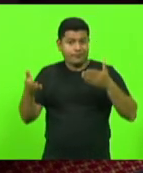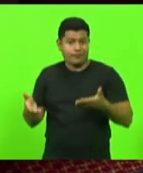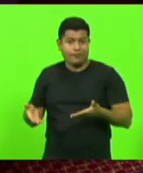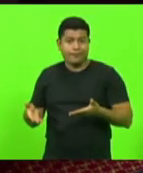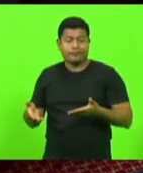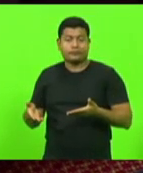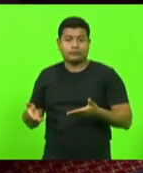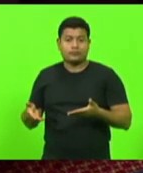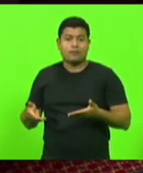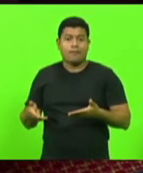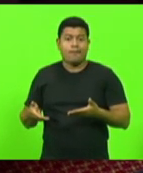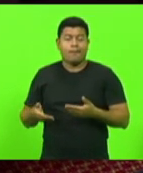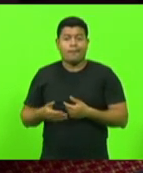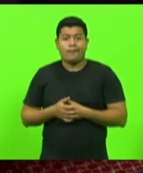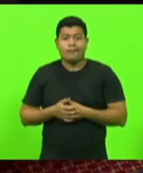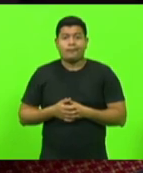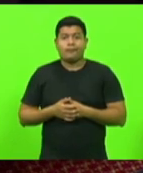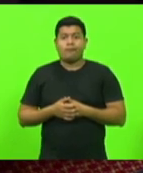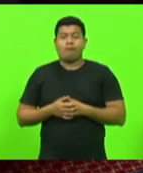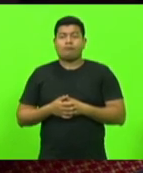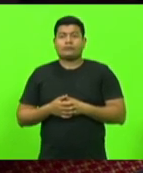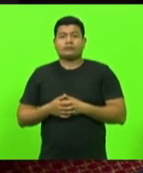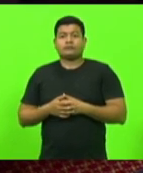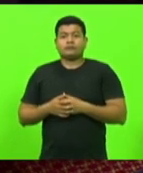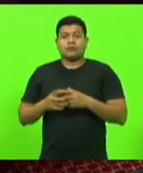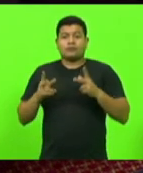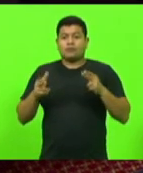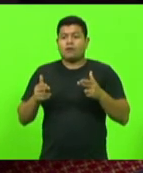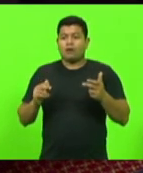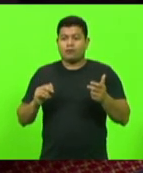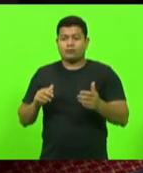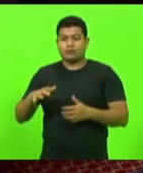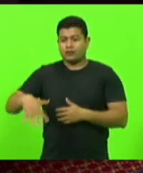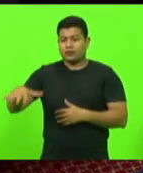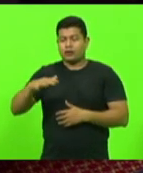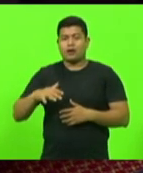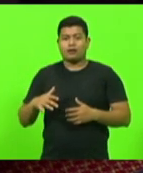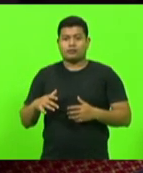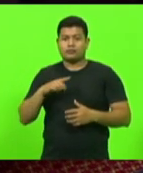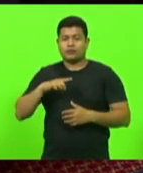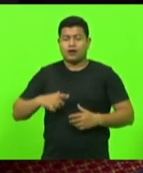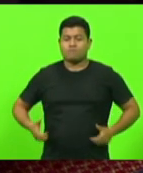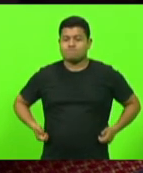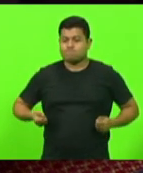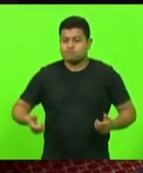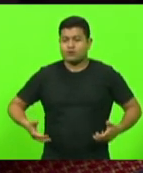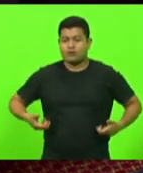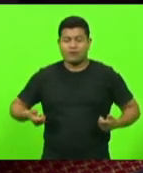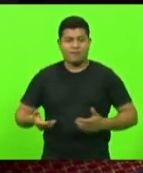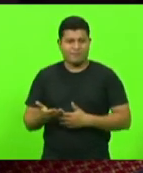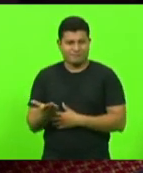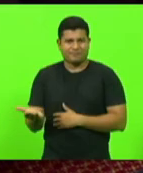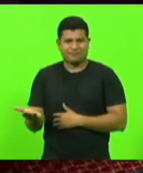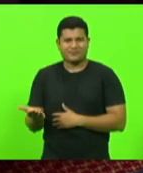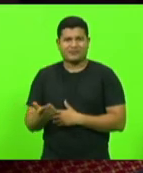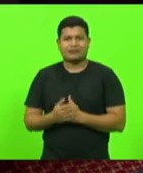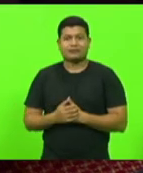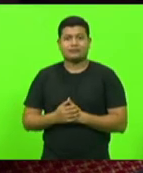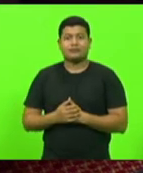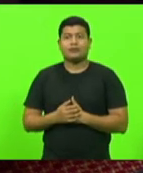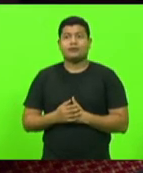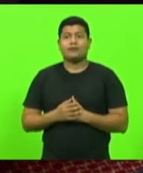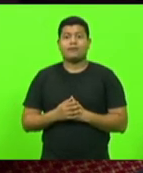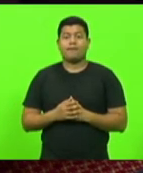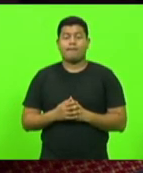paraplégicos então eu acho que tem que ter mais cuidado com isso então a solidariedade inclusive é o instrutor do cão